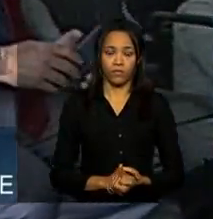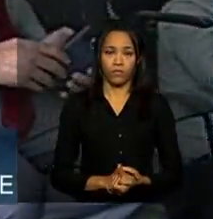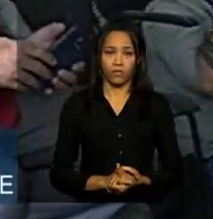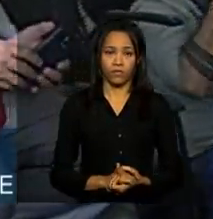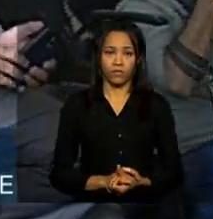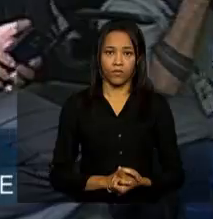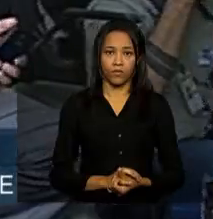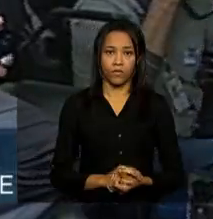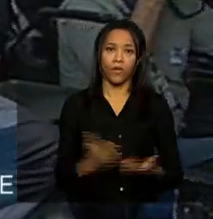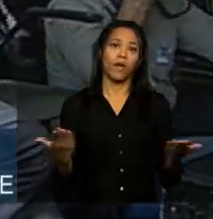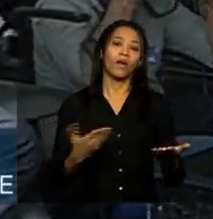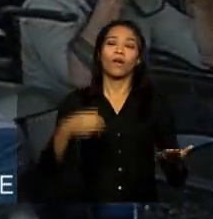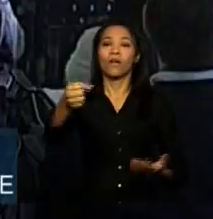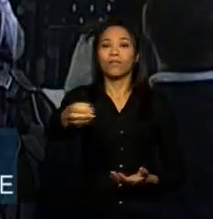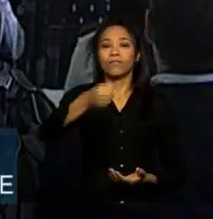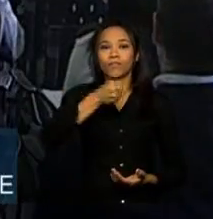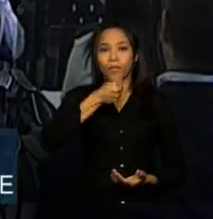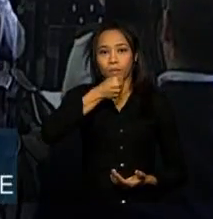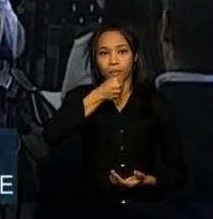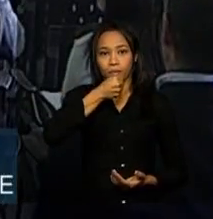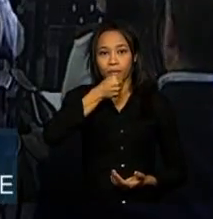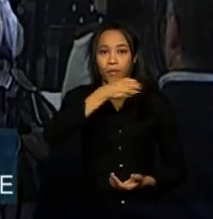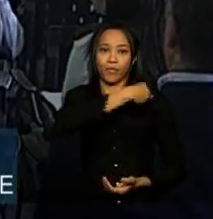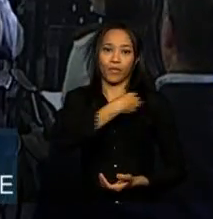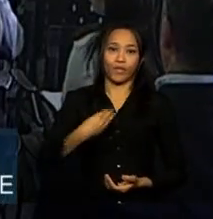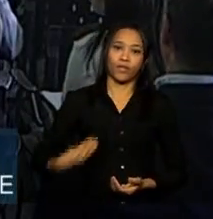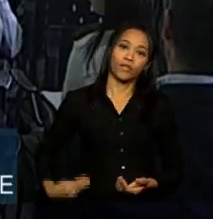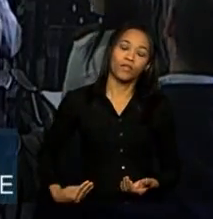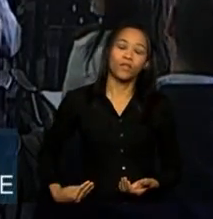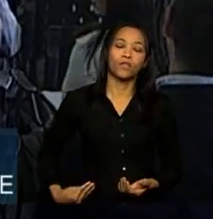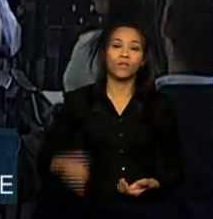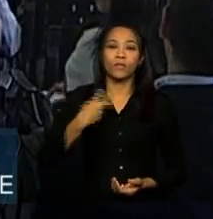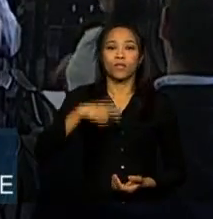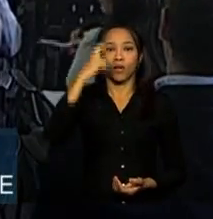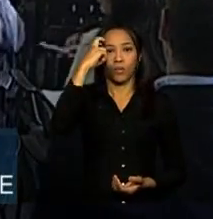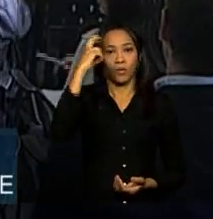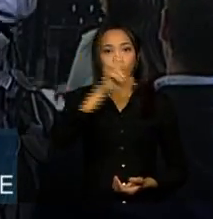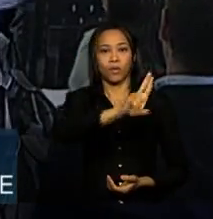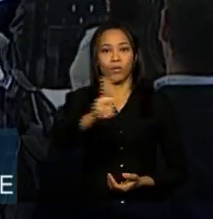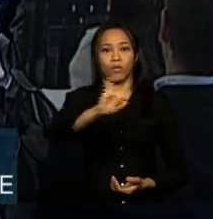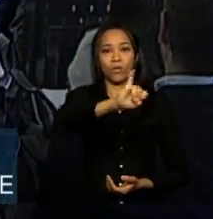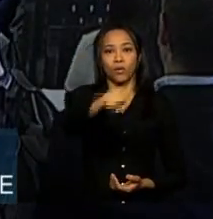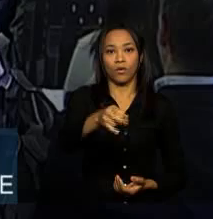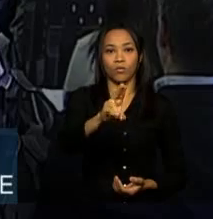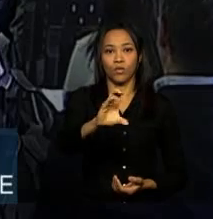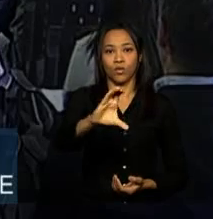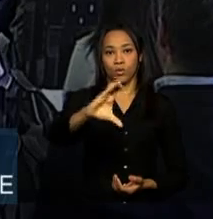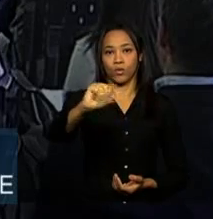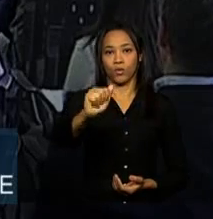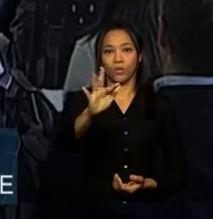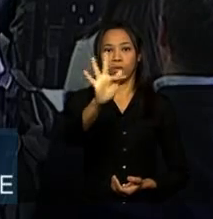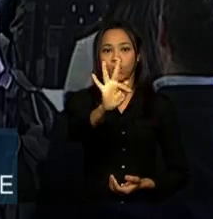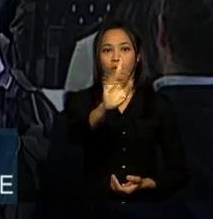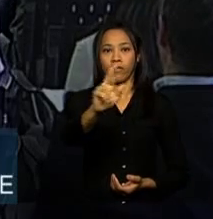com a palavra o senhor ministro de Estado da Cultura, Juca Ferreira.